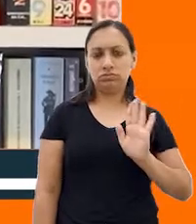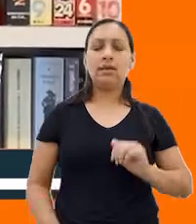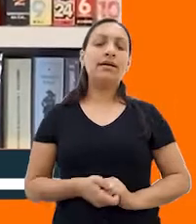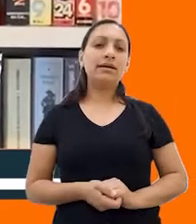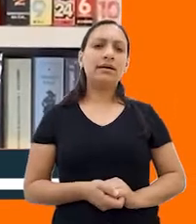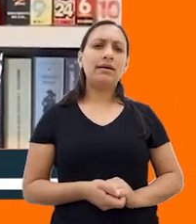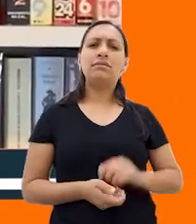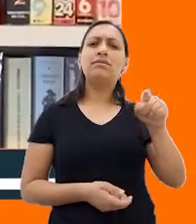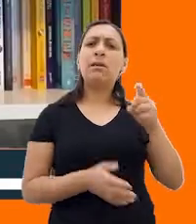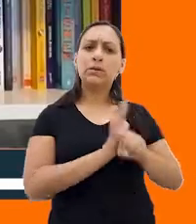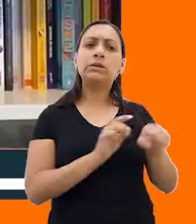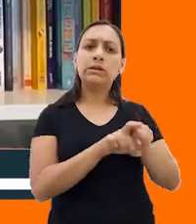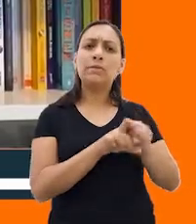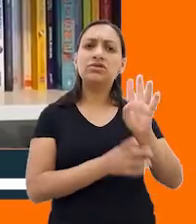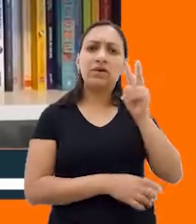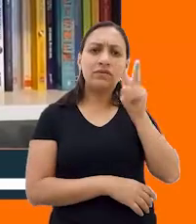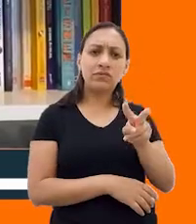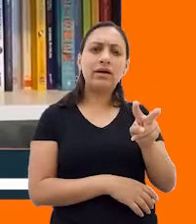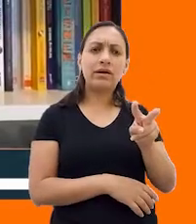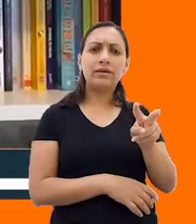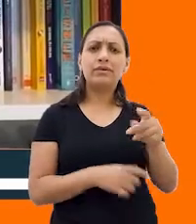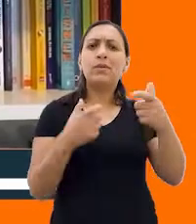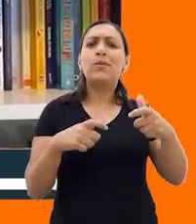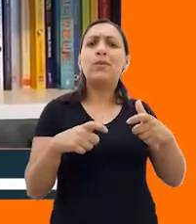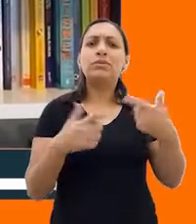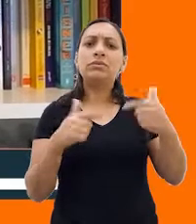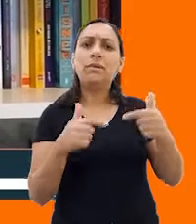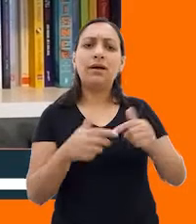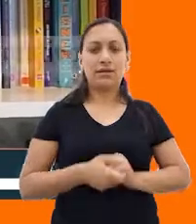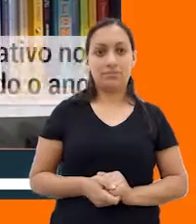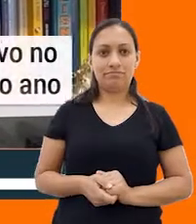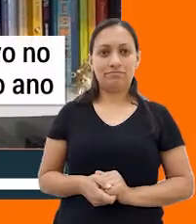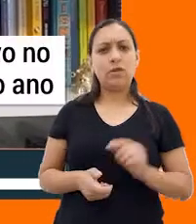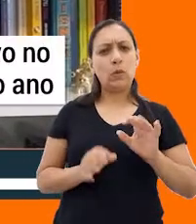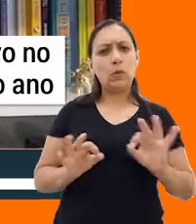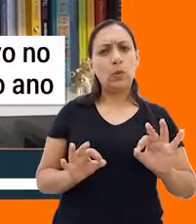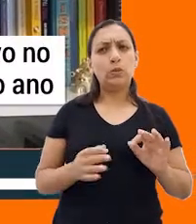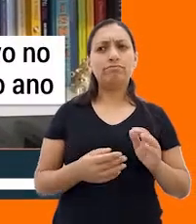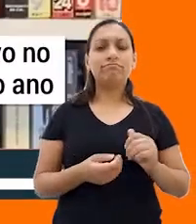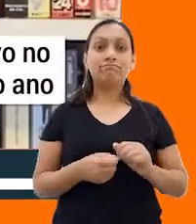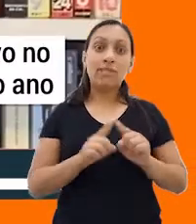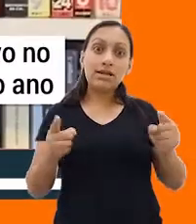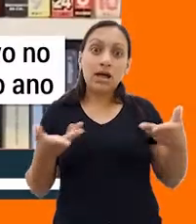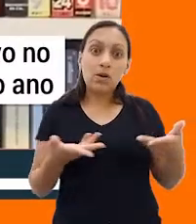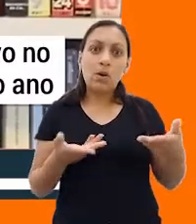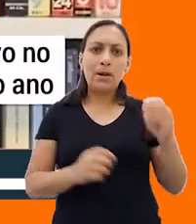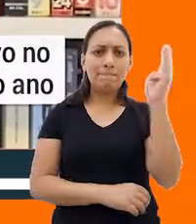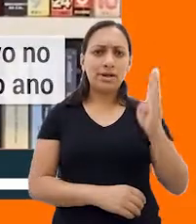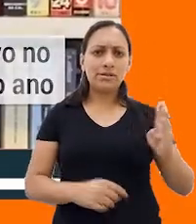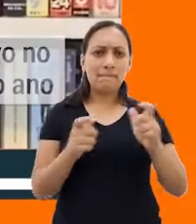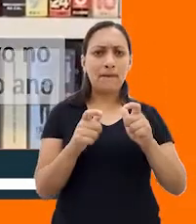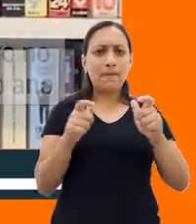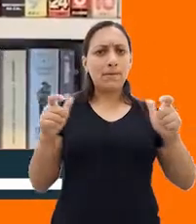antigamente era muito comum. Hoje, com a consolidação do mercado, especialmente no Brasil, da forma como cresceu, trabalhar em empresas